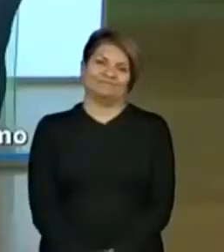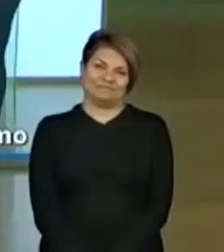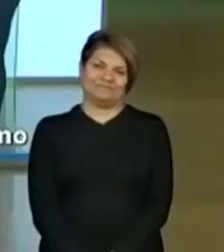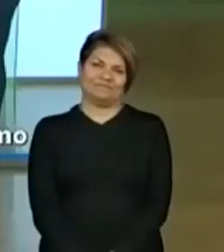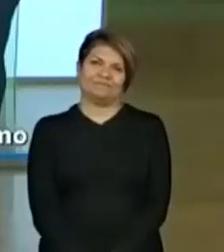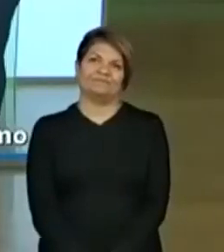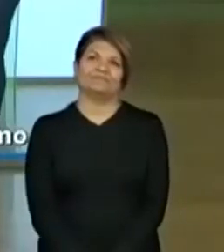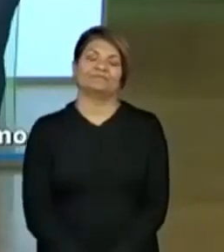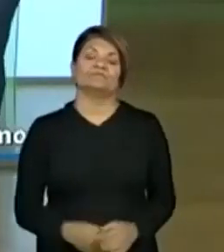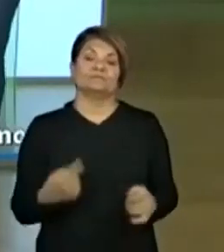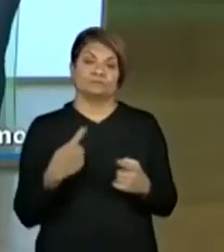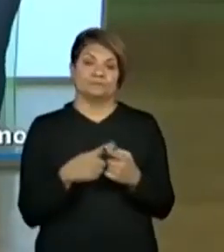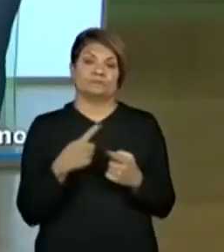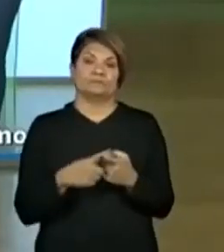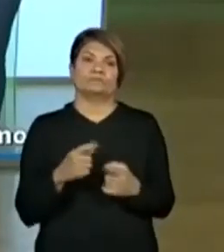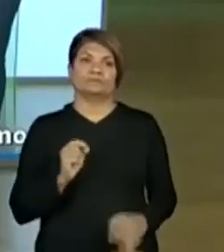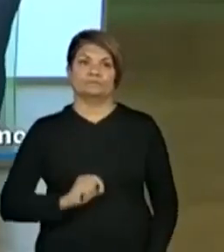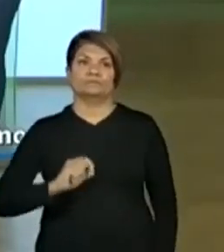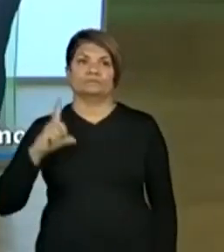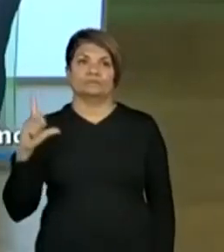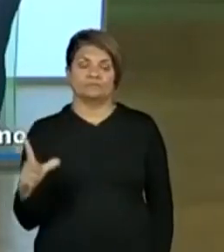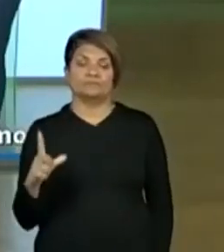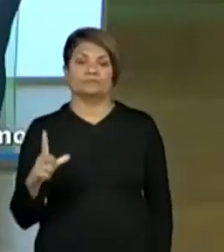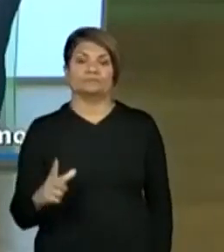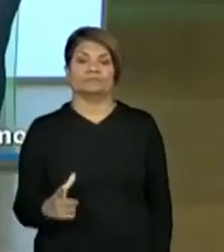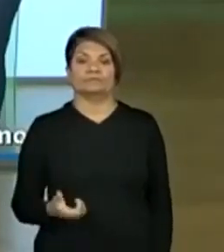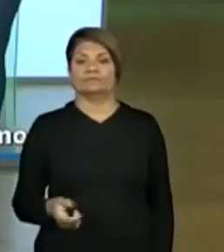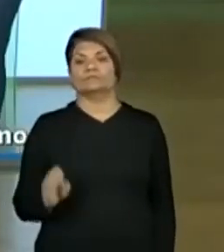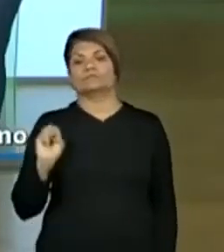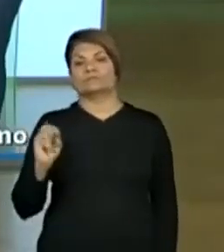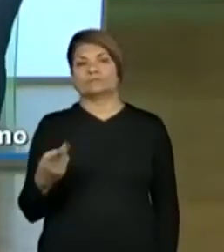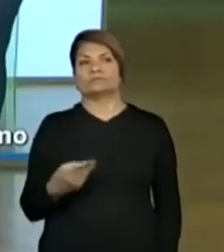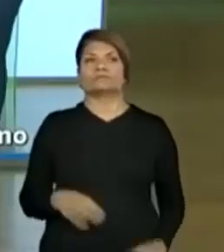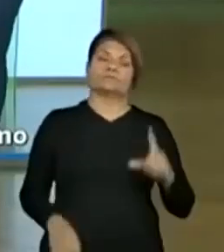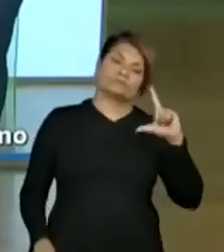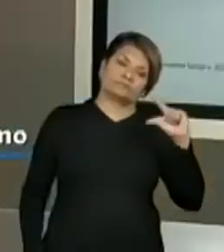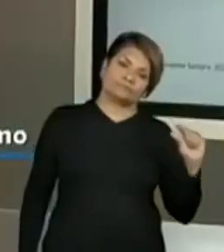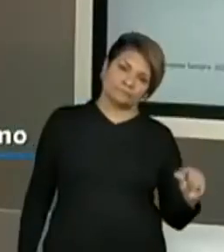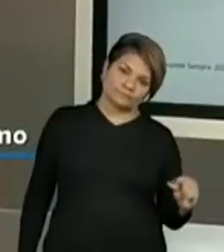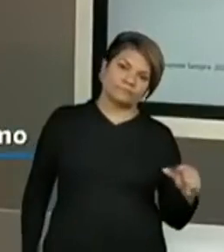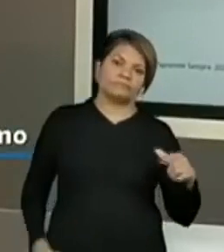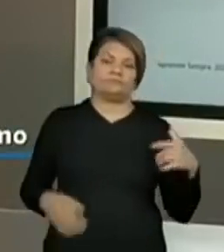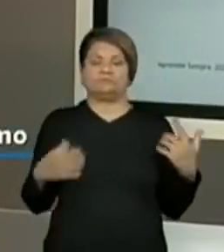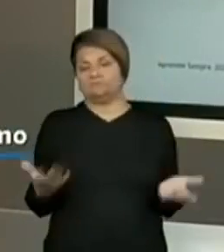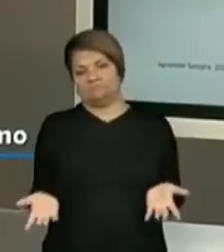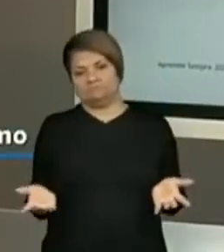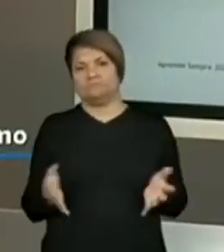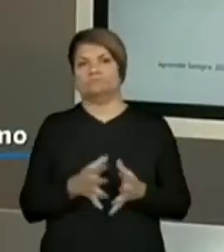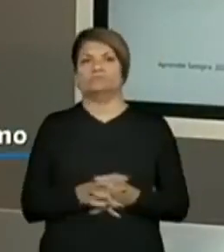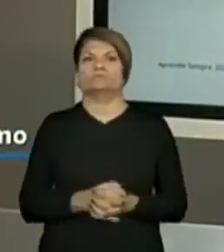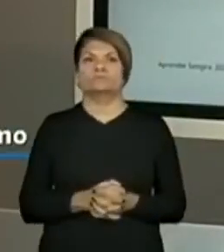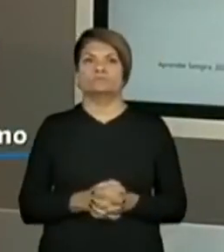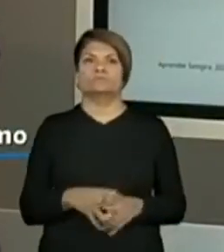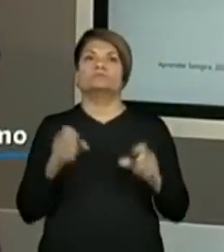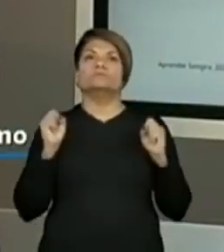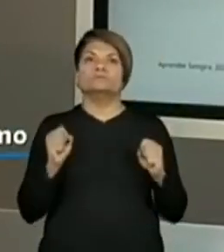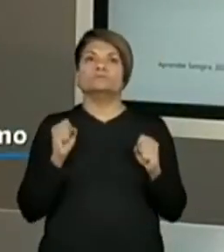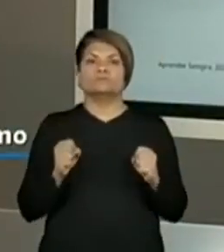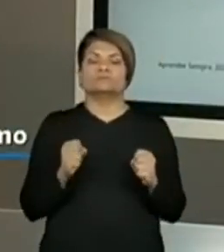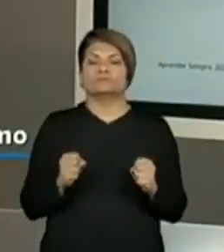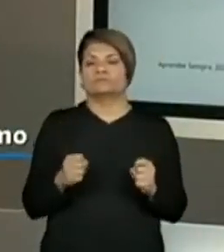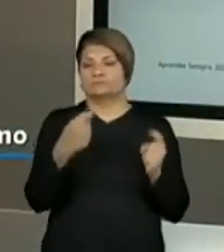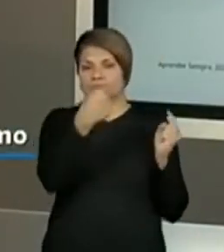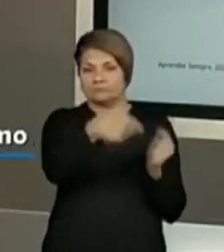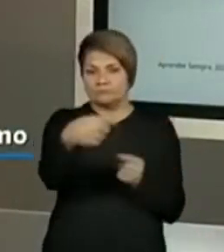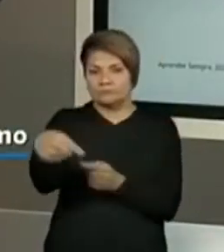deixar o número maior. Para deixar o número maior ou para deixar o número menor, tá bom? Então, vocês podem fazer esse